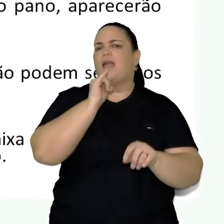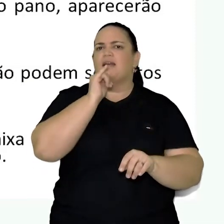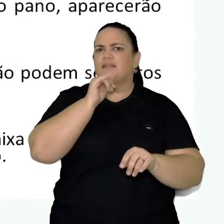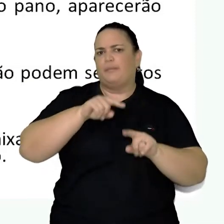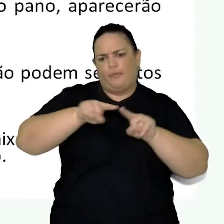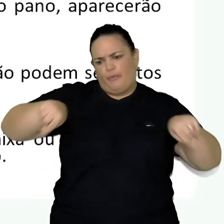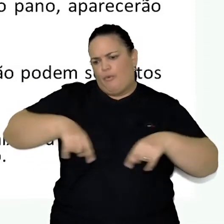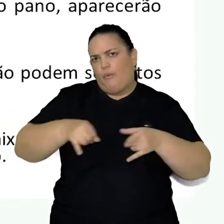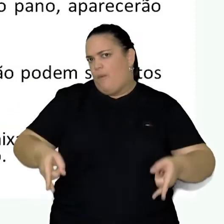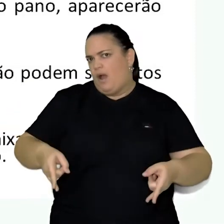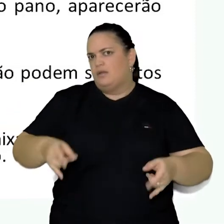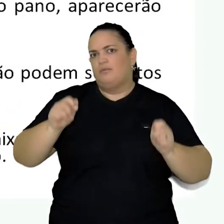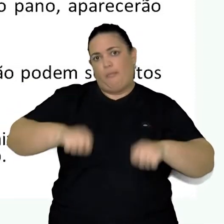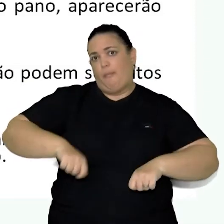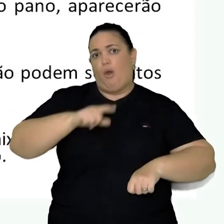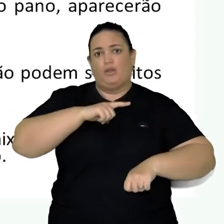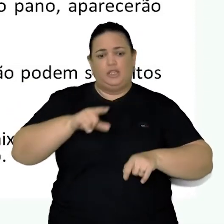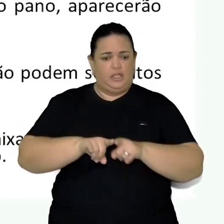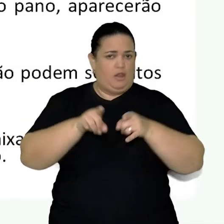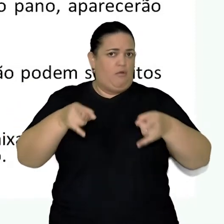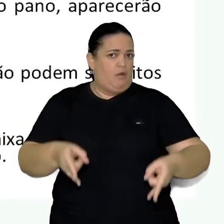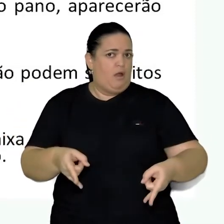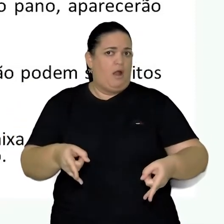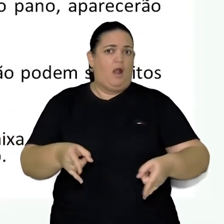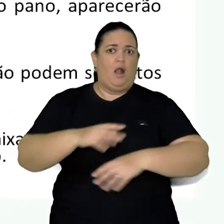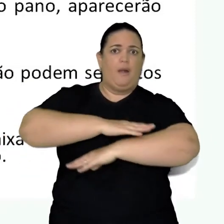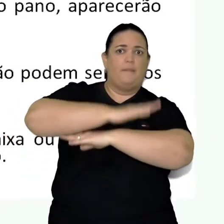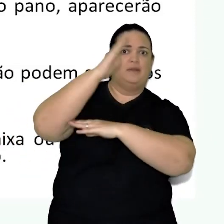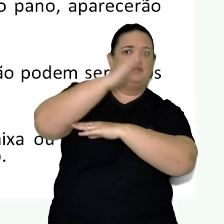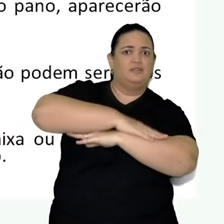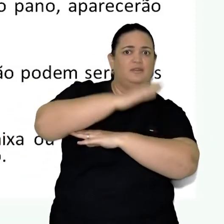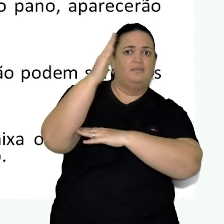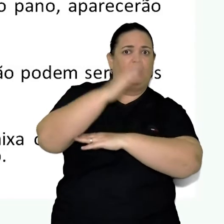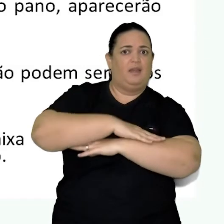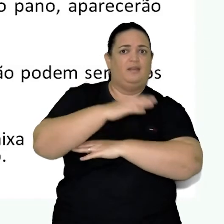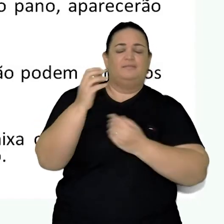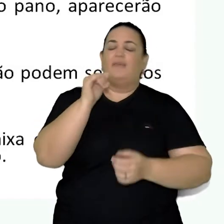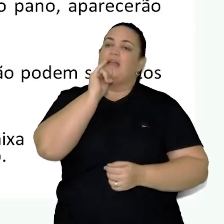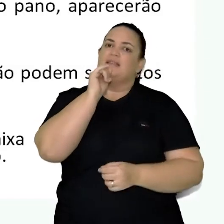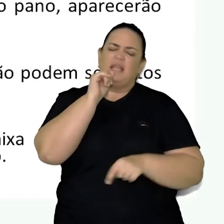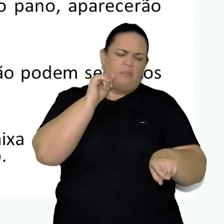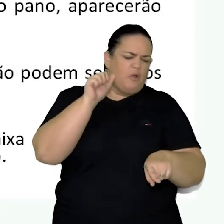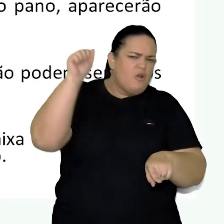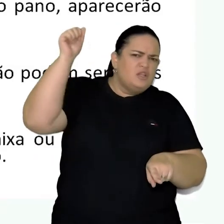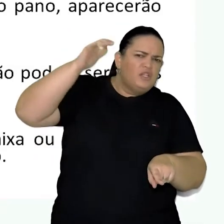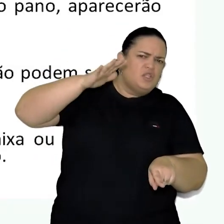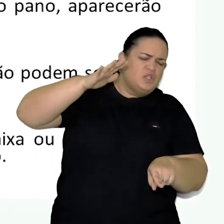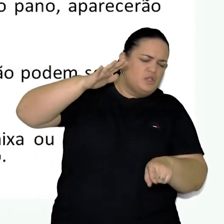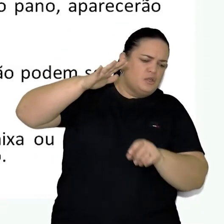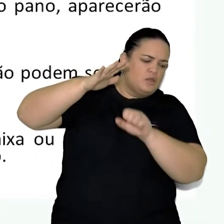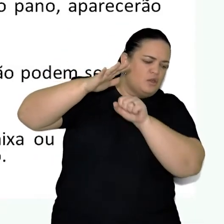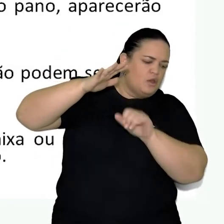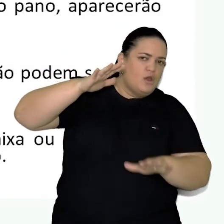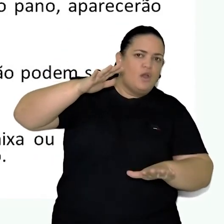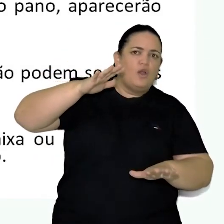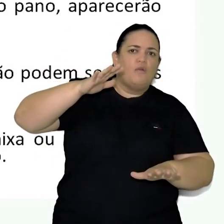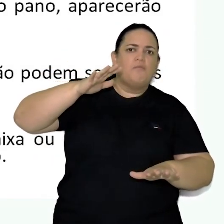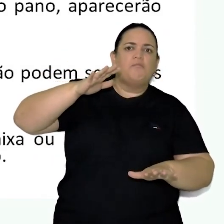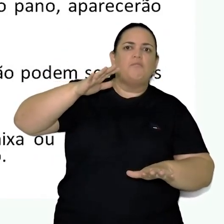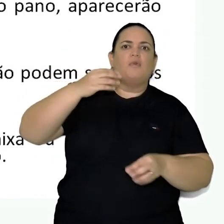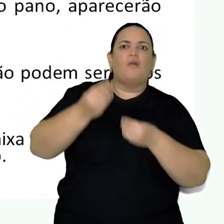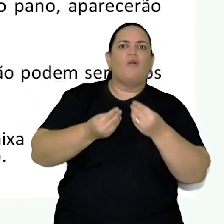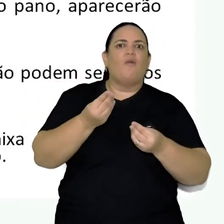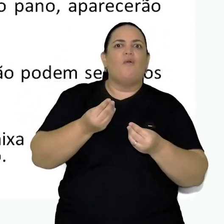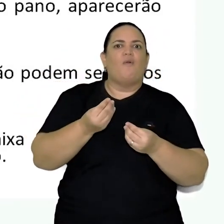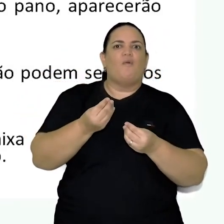dos lados da caixa. Quem quiser um jogo de sombras, por exemplo, pode fazer uma parede no meio da caixa e colocar um pano que